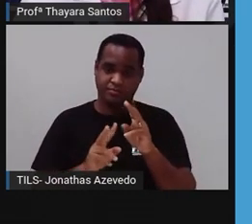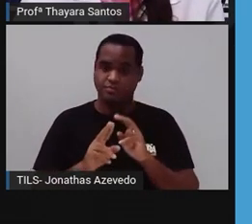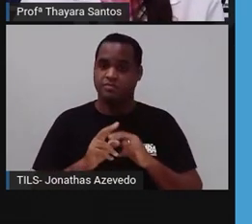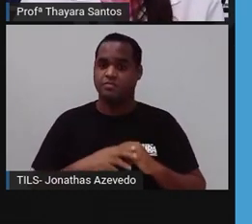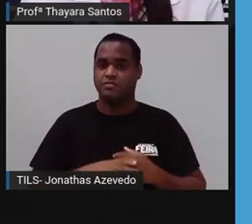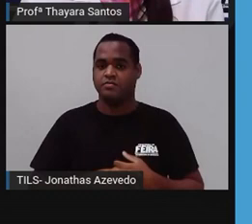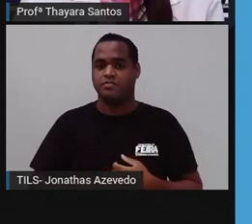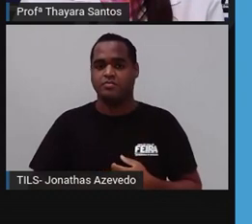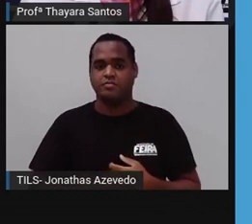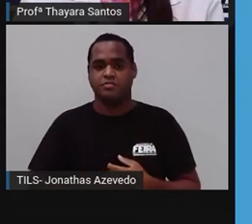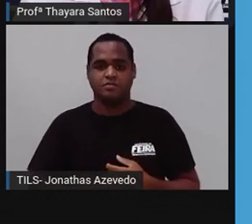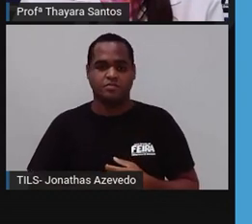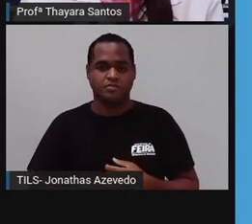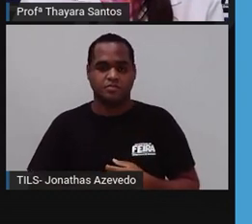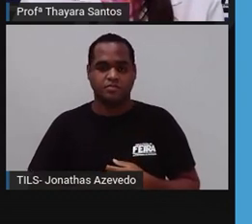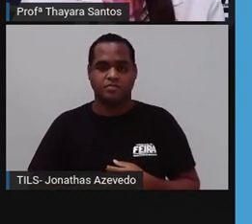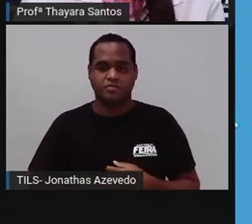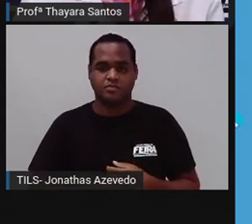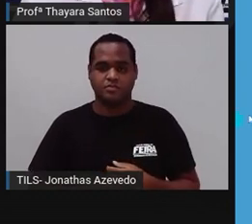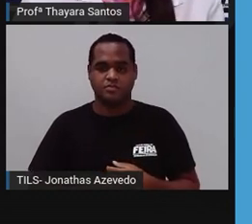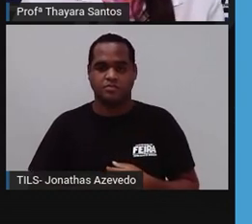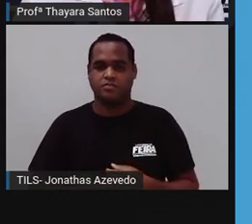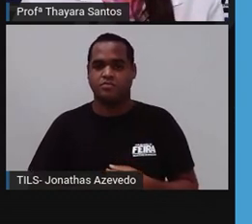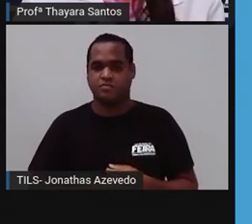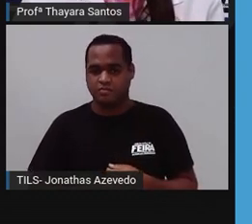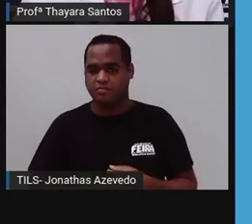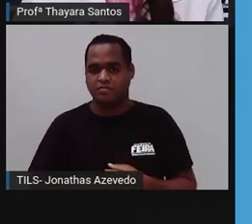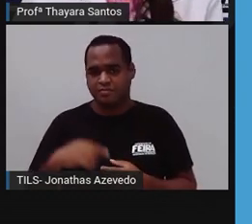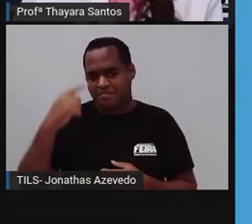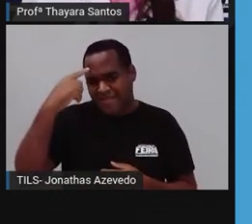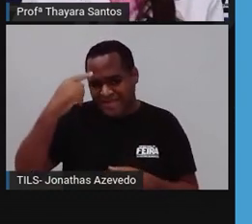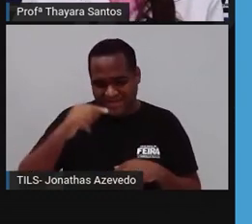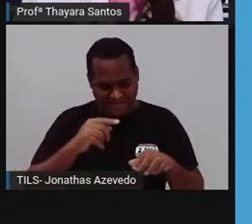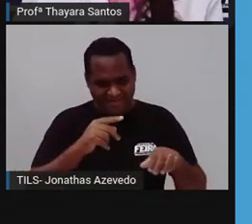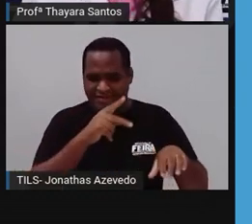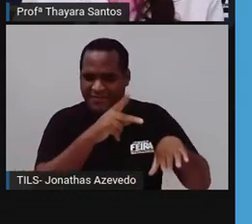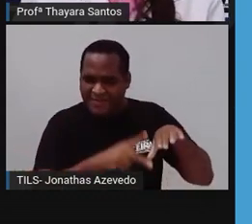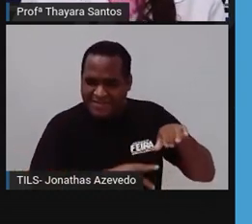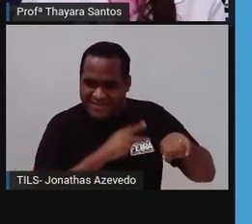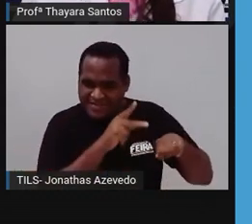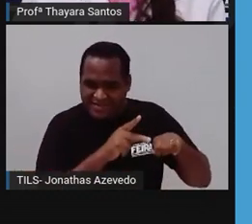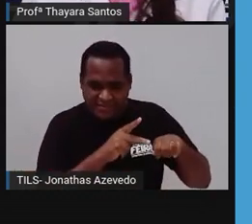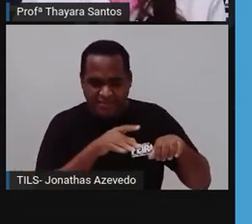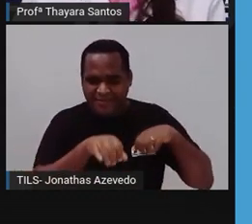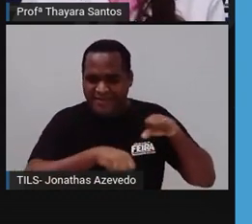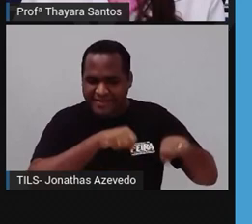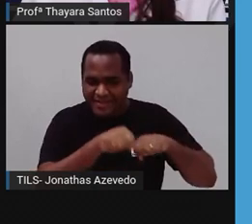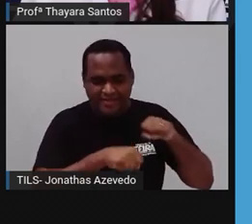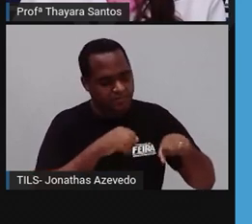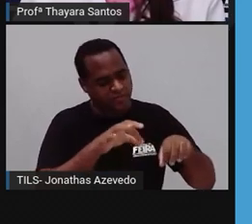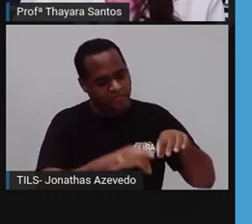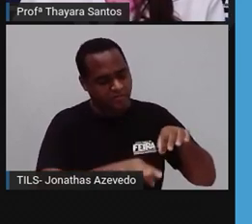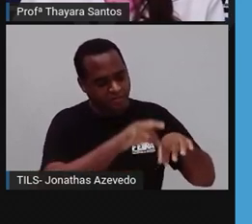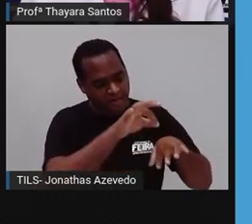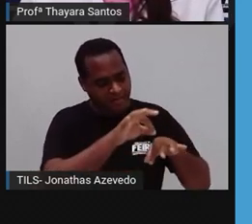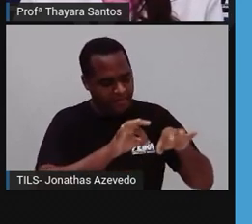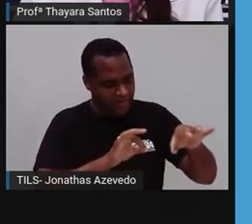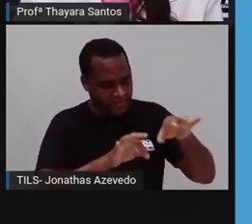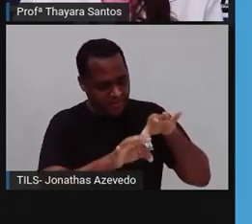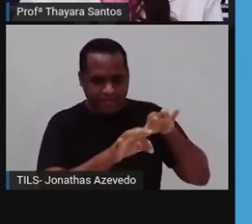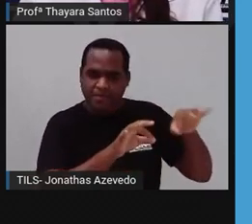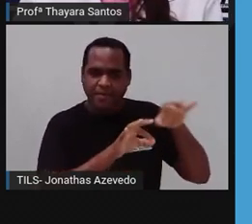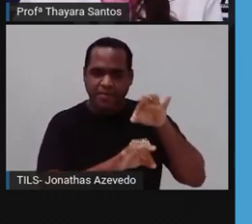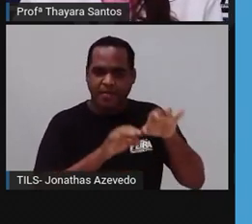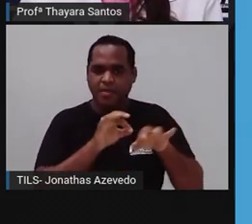consigo pensar no raio de uma bicicleta, por isso que tem esse nome, simetria radial. Então, se eu cortar